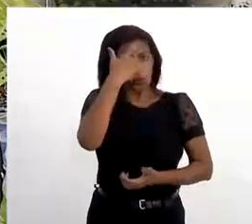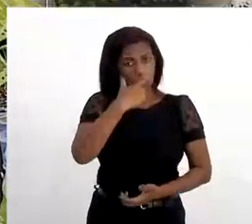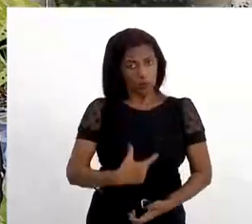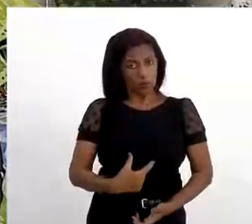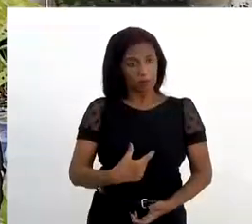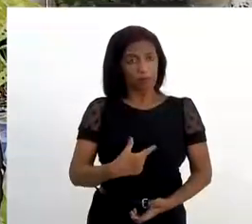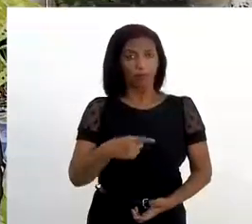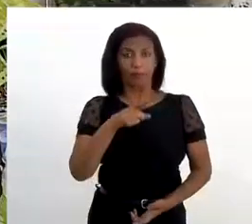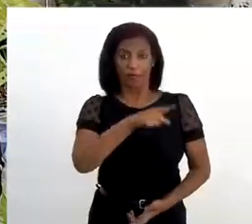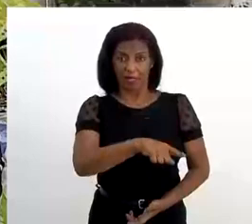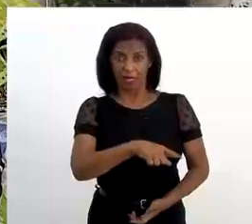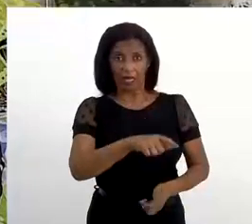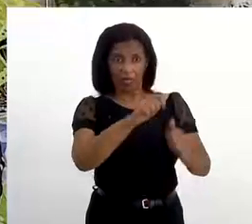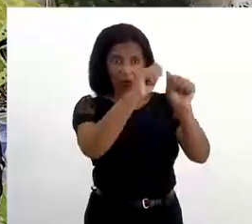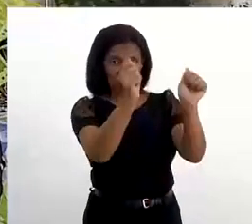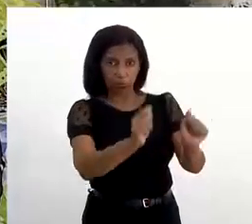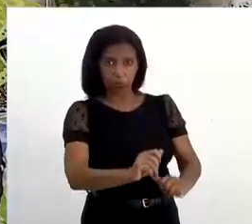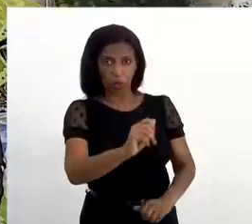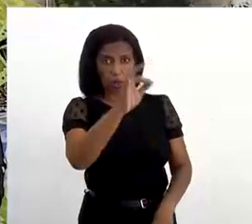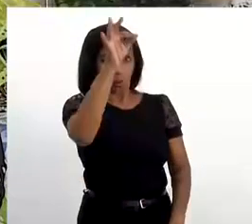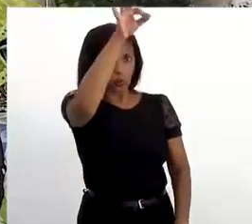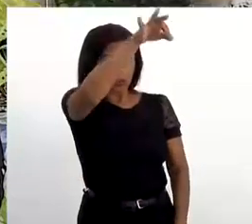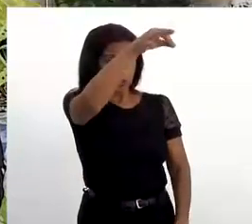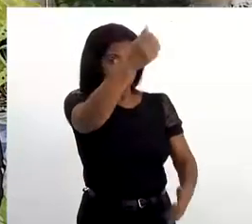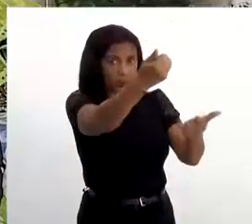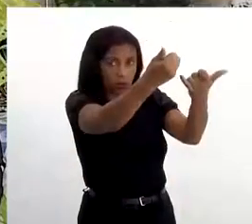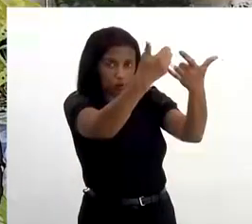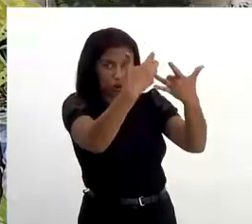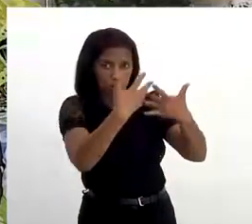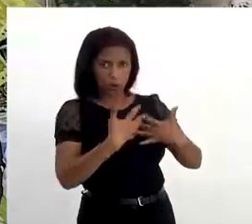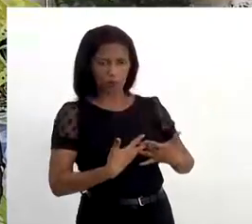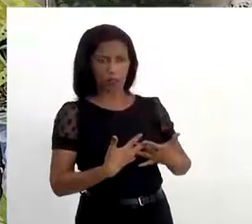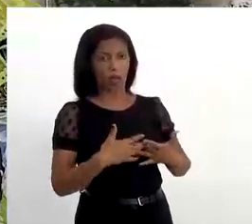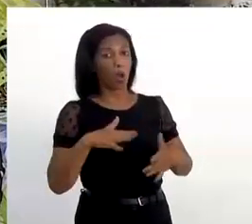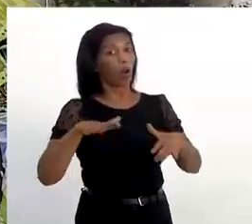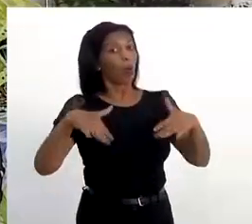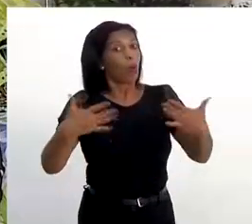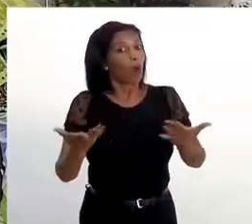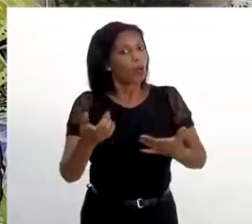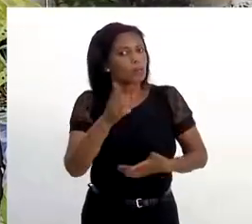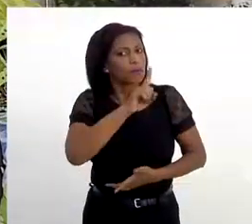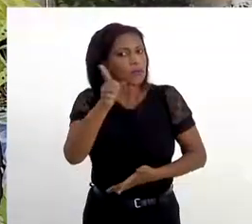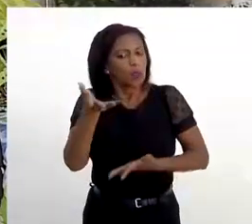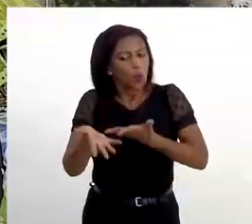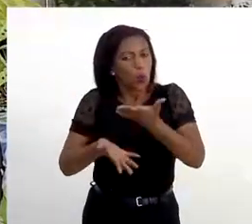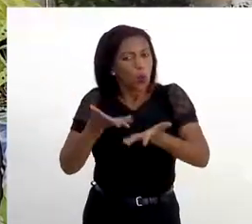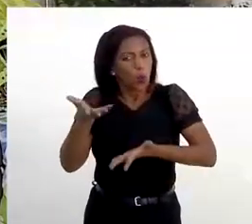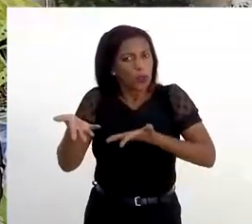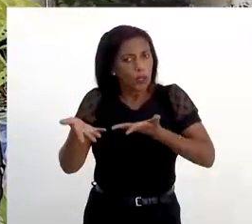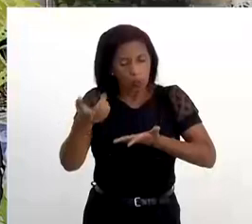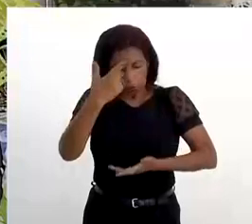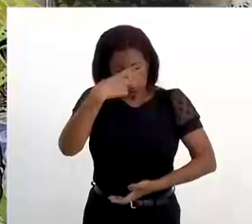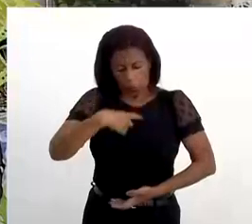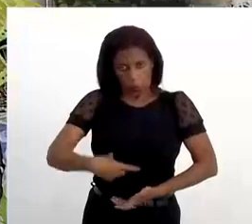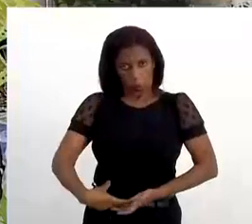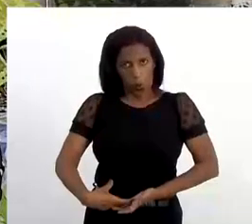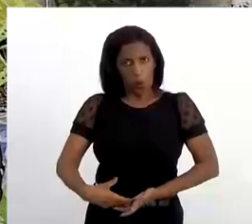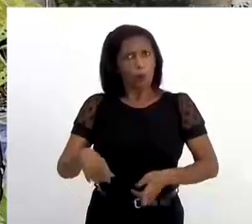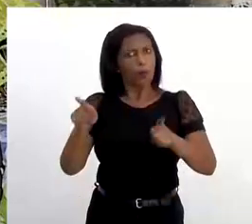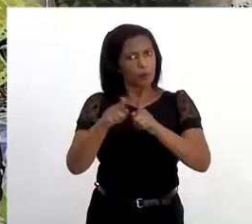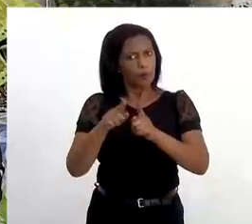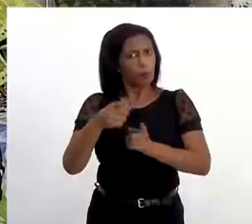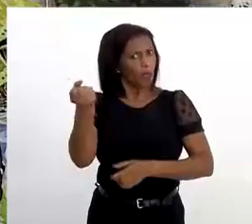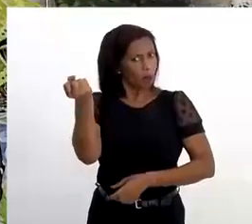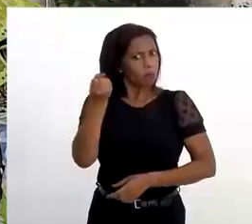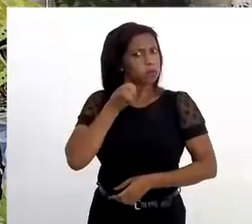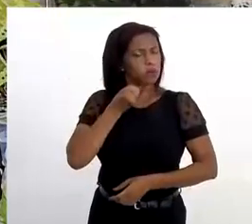Espíritos explicam. Quando você não cuida do seu corpo, é uma forma de suicídio. Também, você é